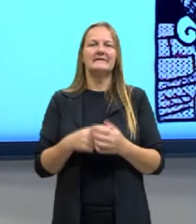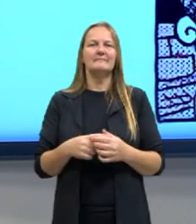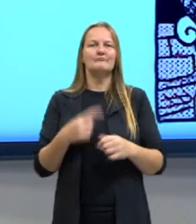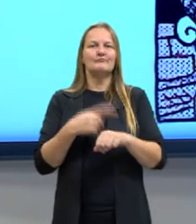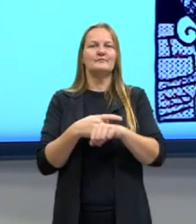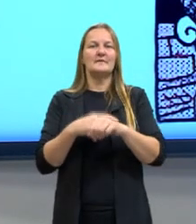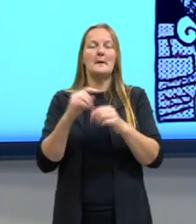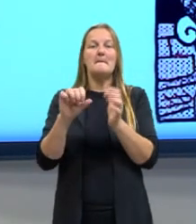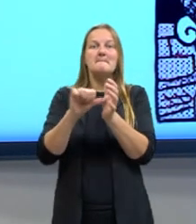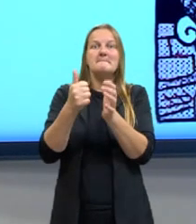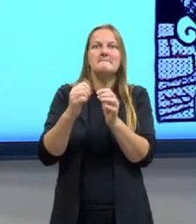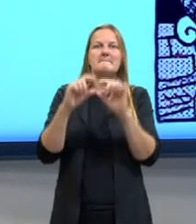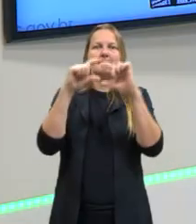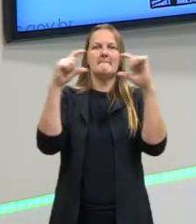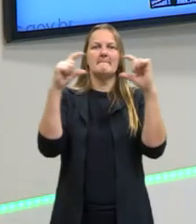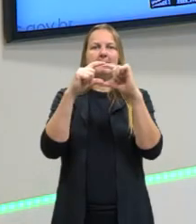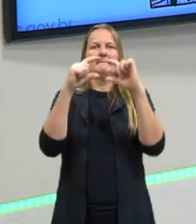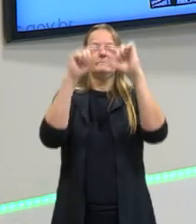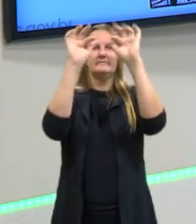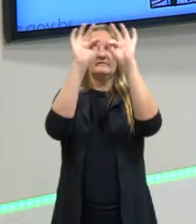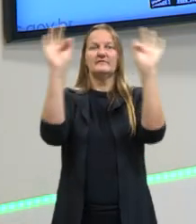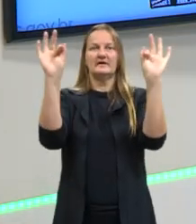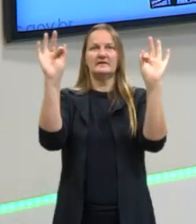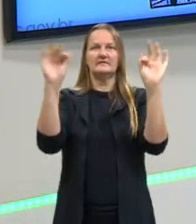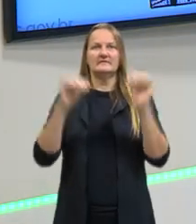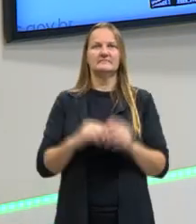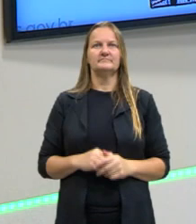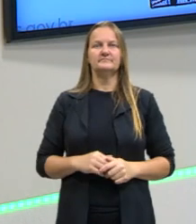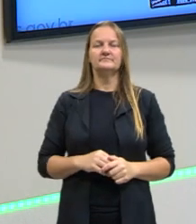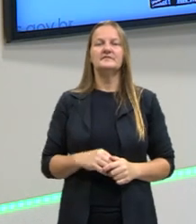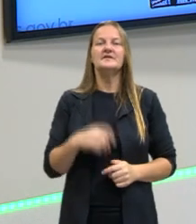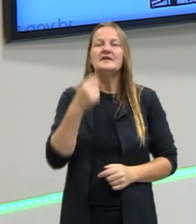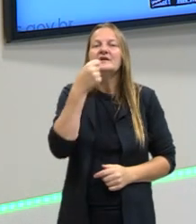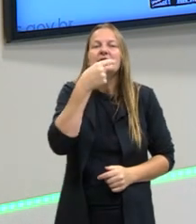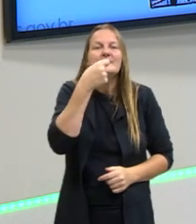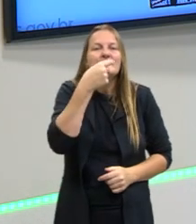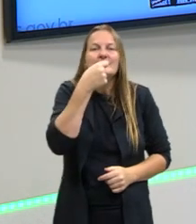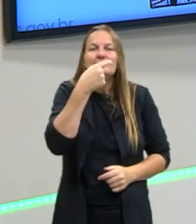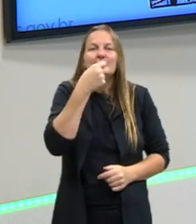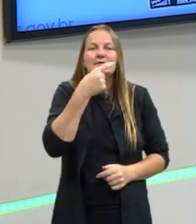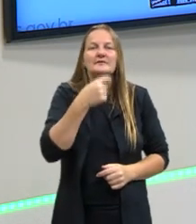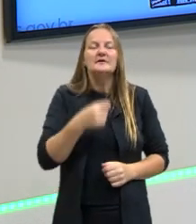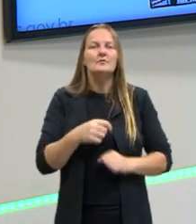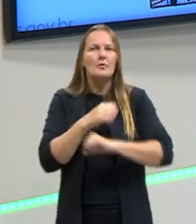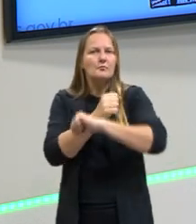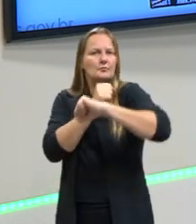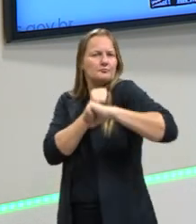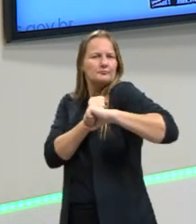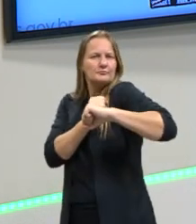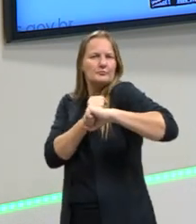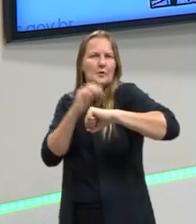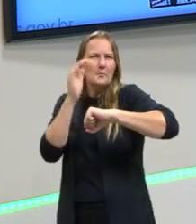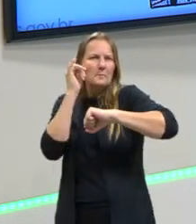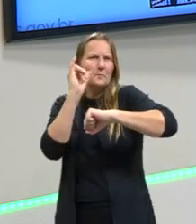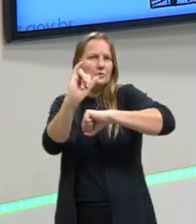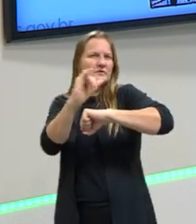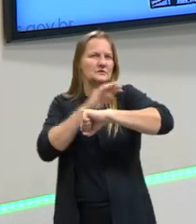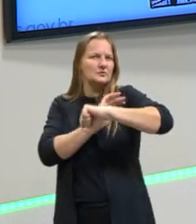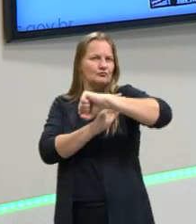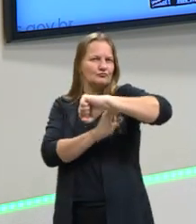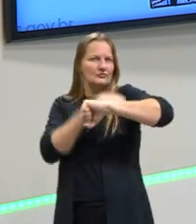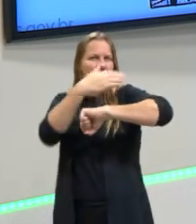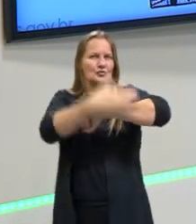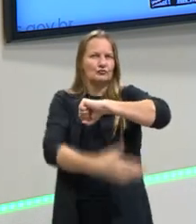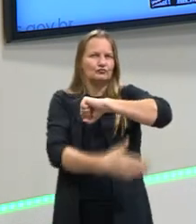frase que eu trouxe lá para vocês. A ironia, ela é um escudo. Eu uso geralmente a